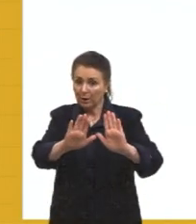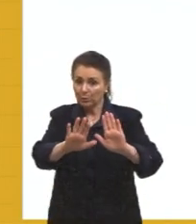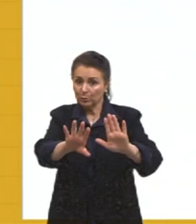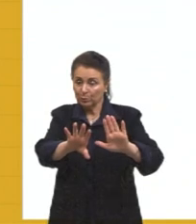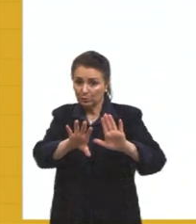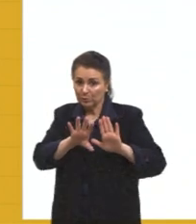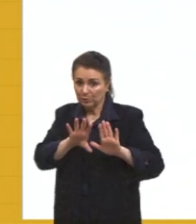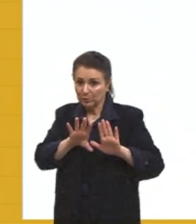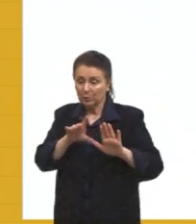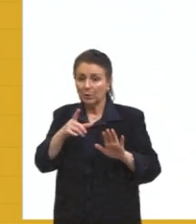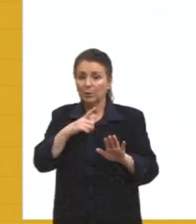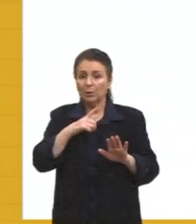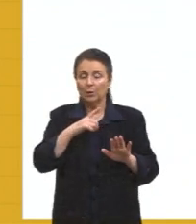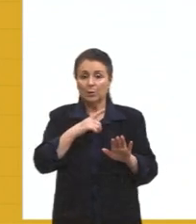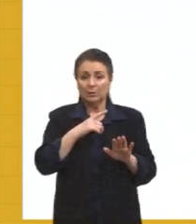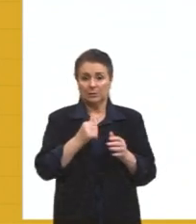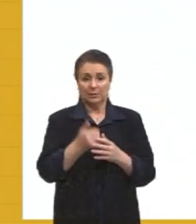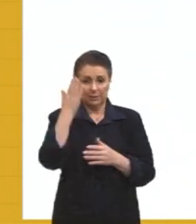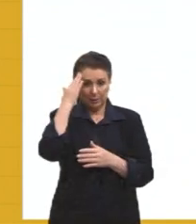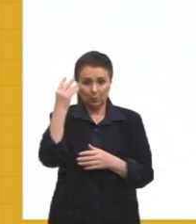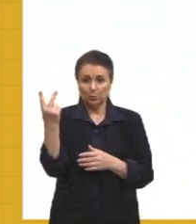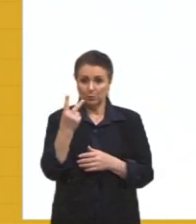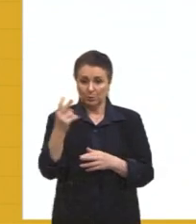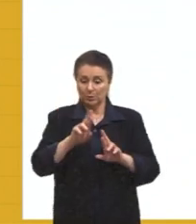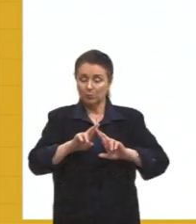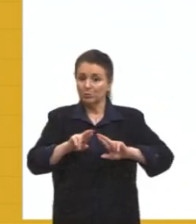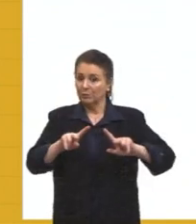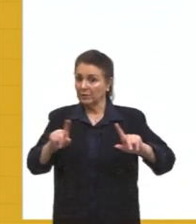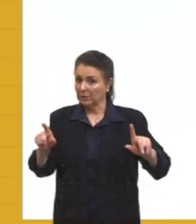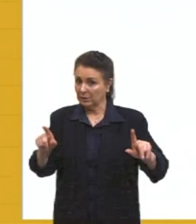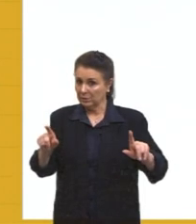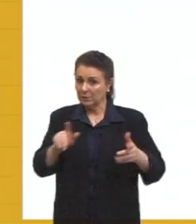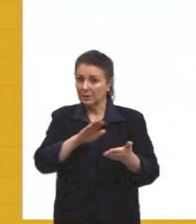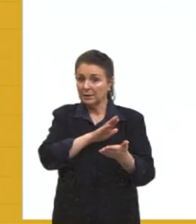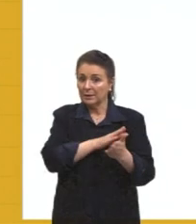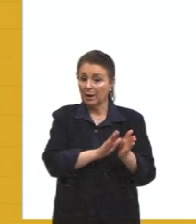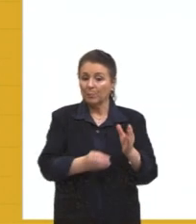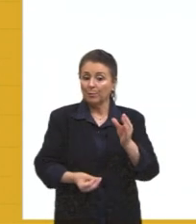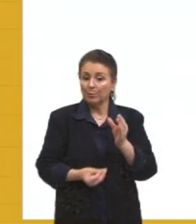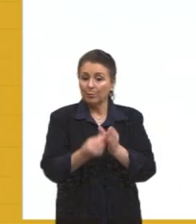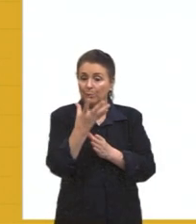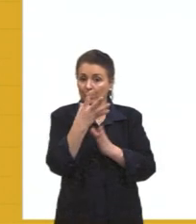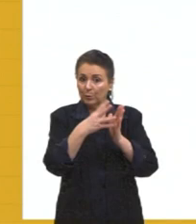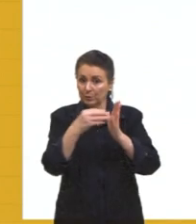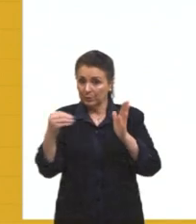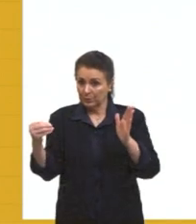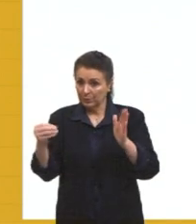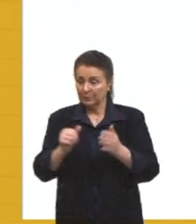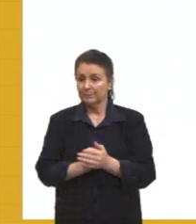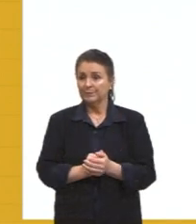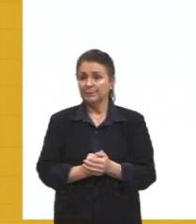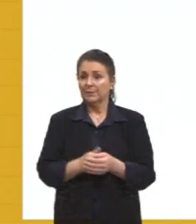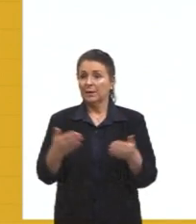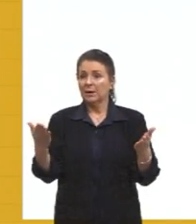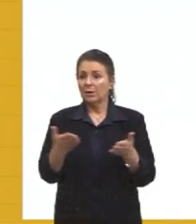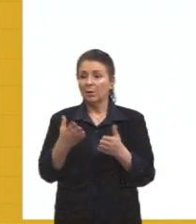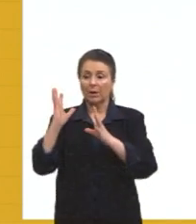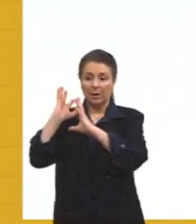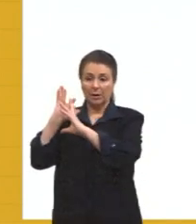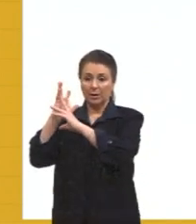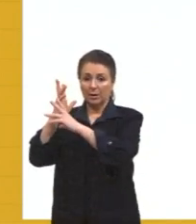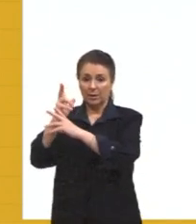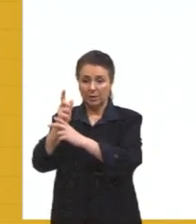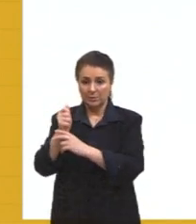é o toyotismo, o empurrado é o fordismo, tá. Vamos passar aqui mais um. E aí entramos dentro dessa ótica, né,